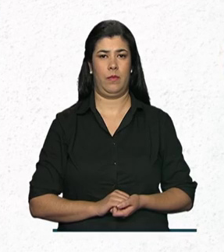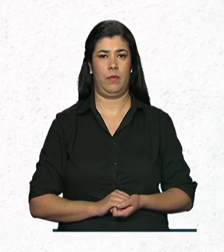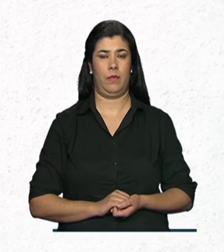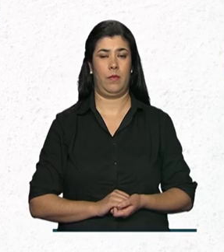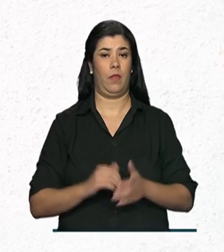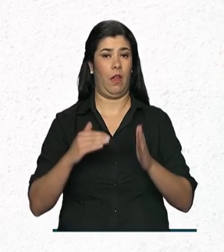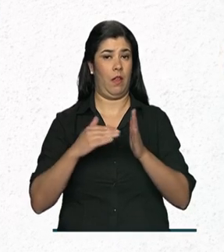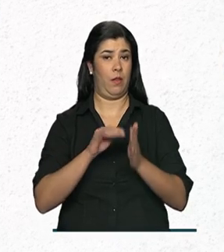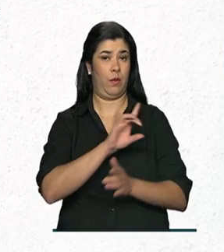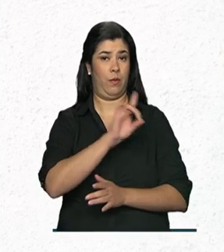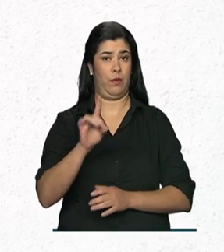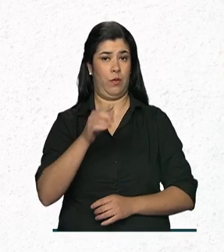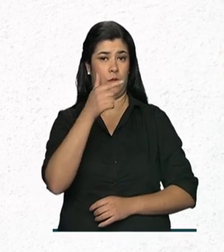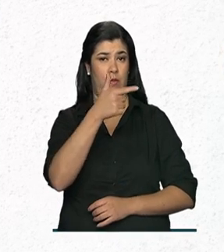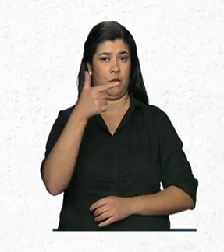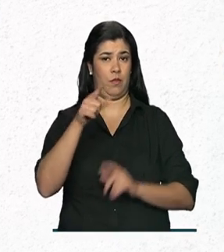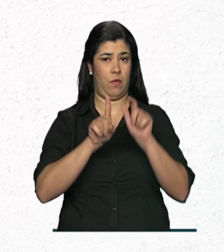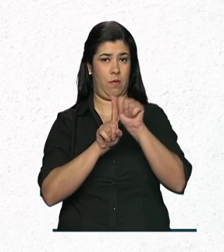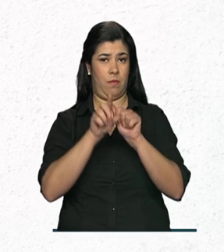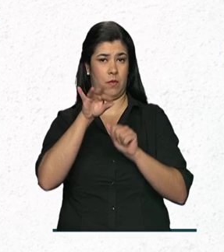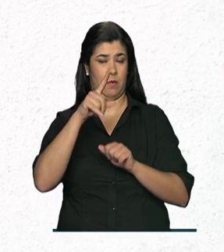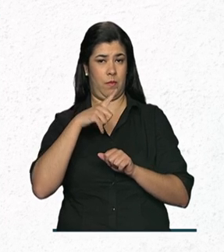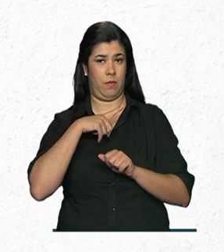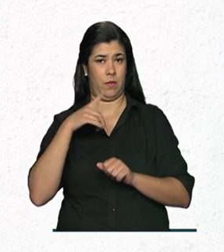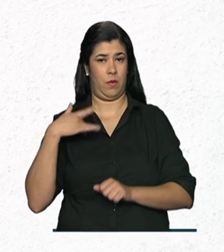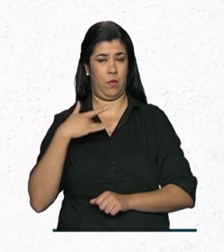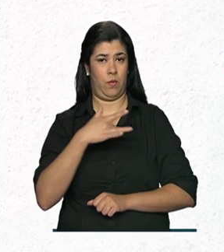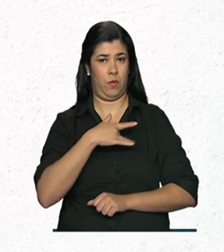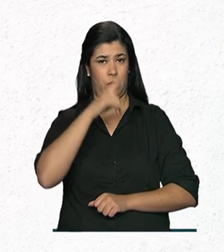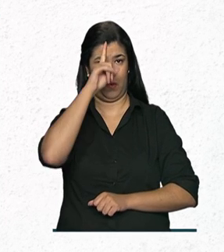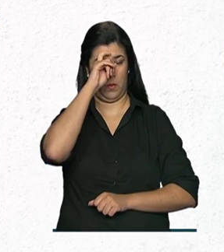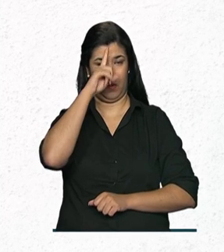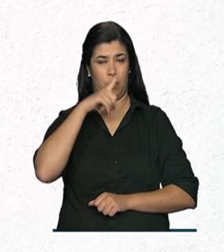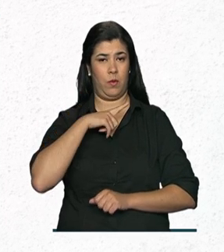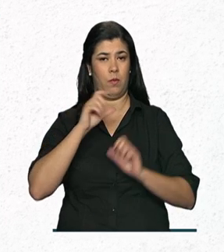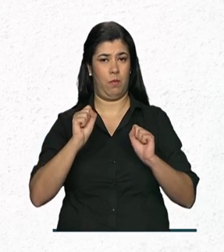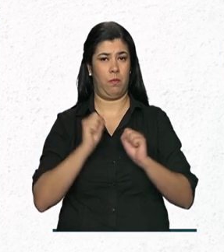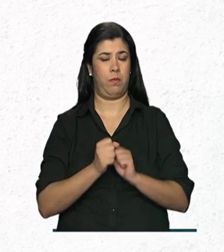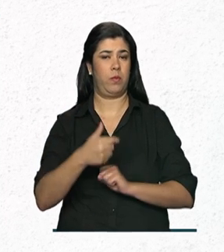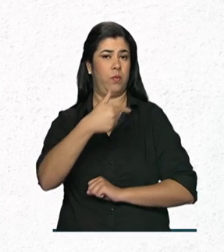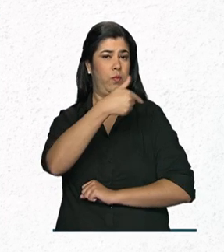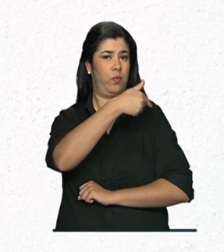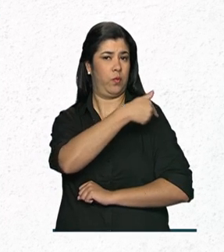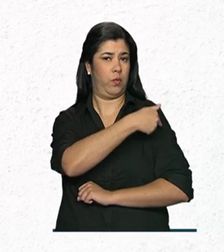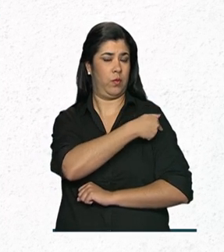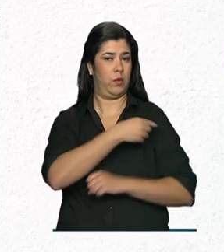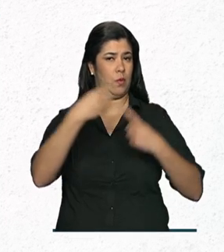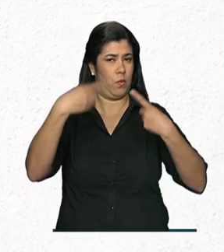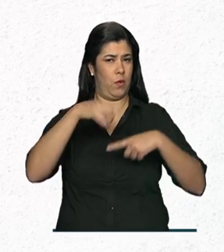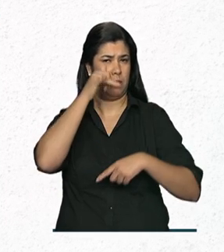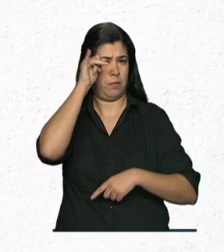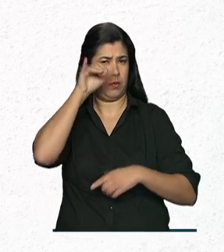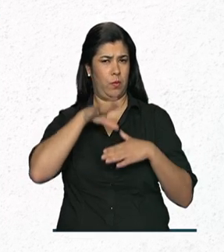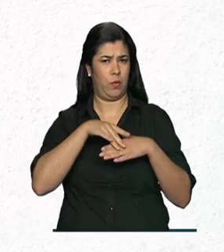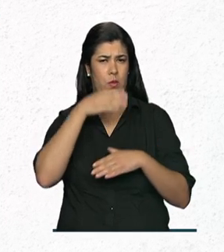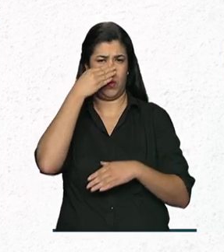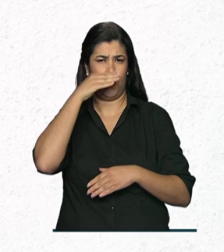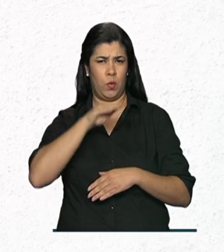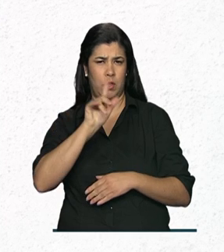Até o dia 22 de maio, os postos de saúde de todo o país poderão aplicar a vacina contra a gripe.